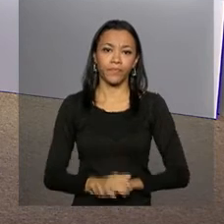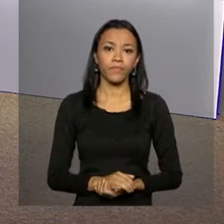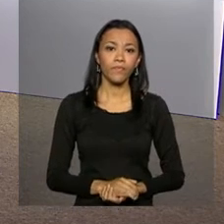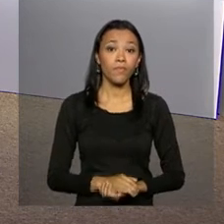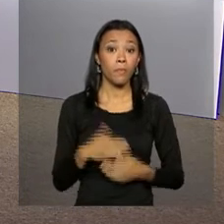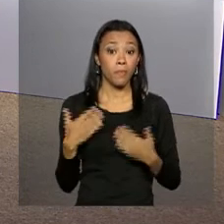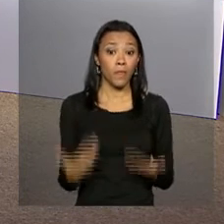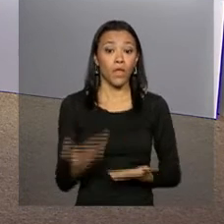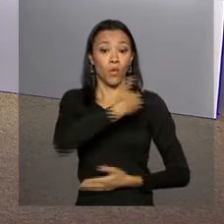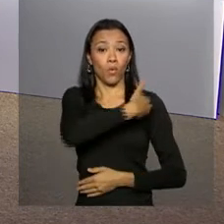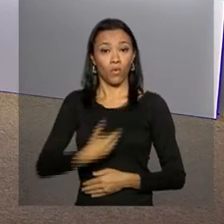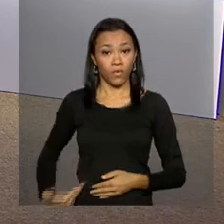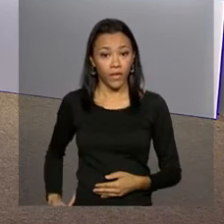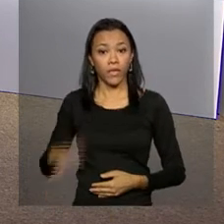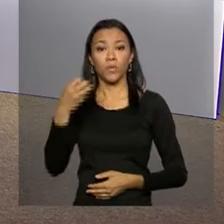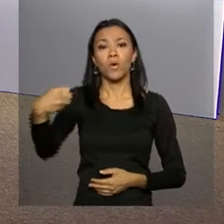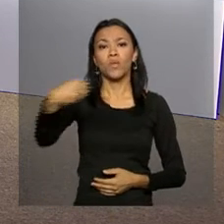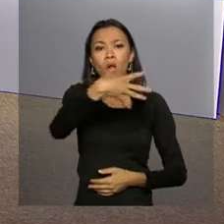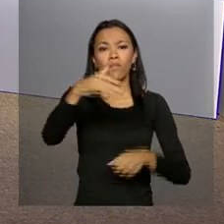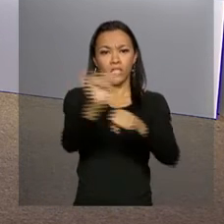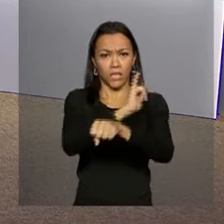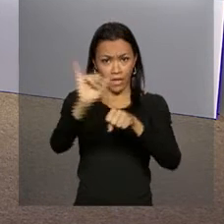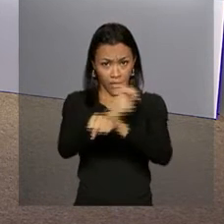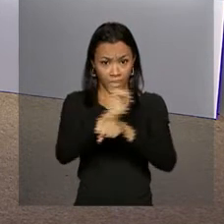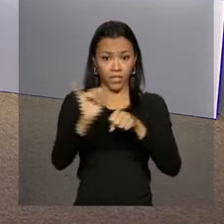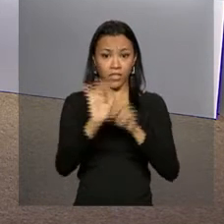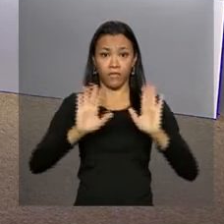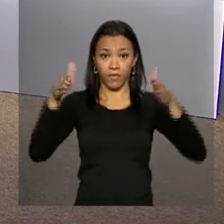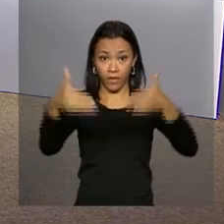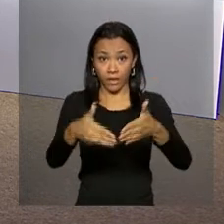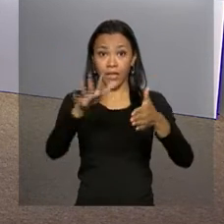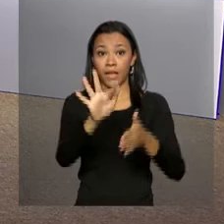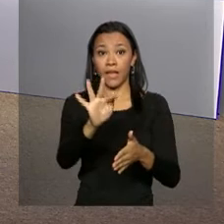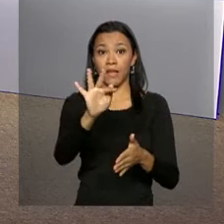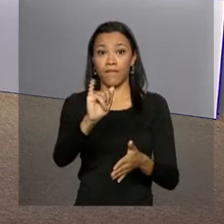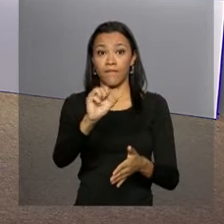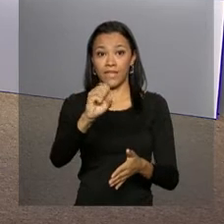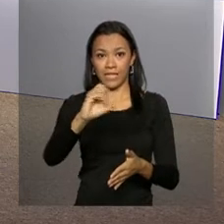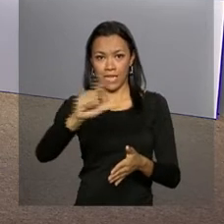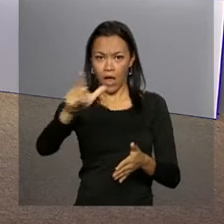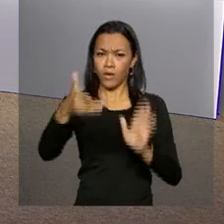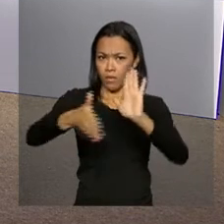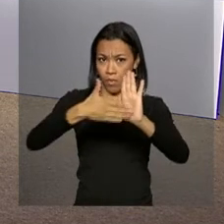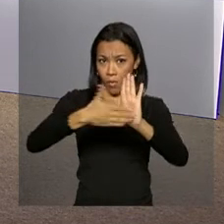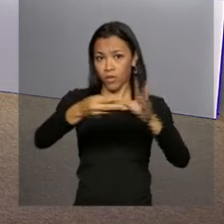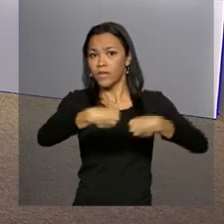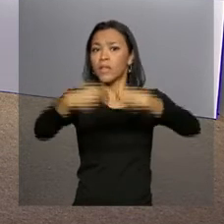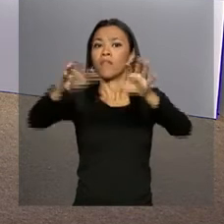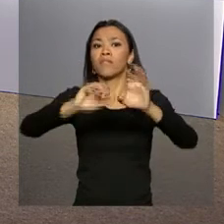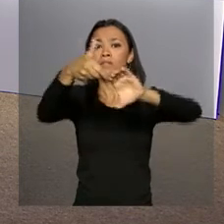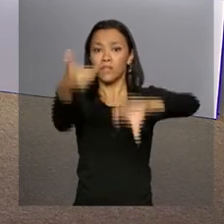O governo definiu uma nova meta fiscal para este ano e a proposta será encaminhada ao Congresso Nacional. O